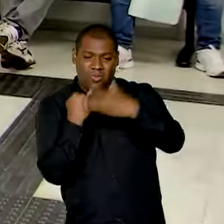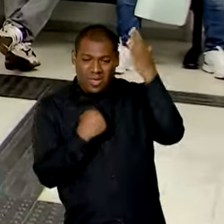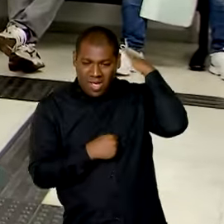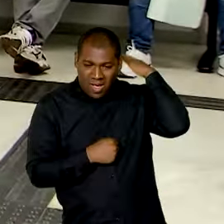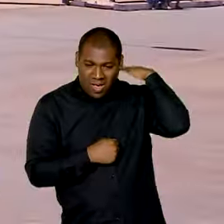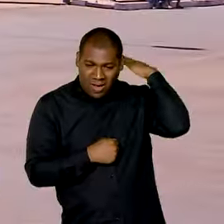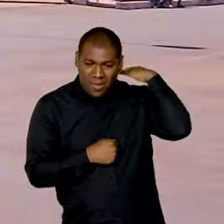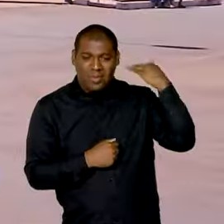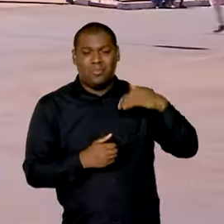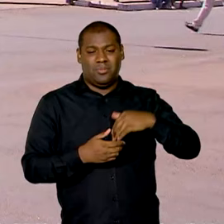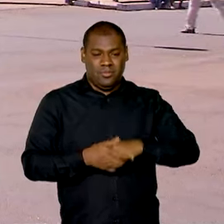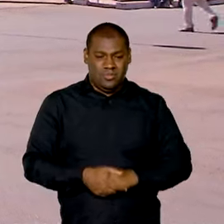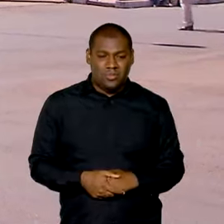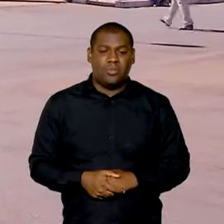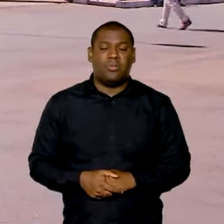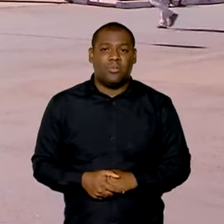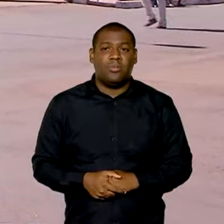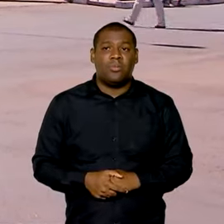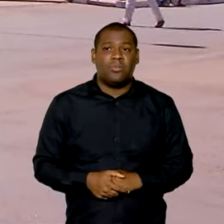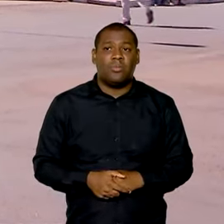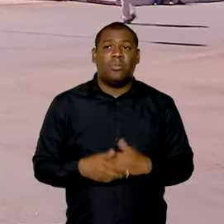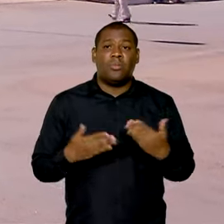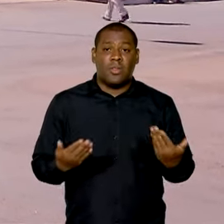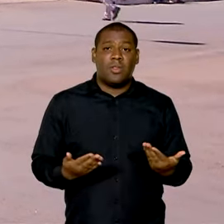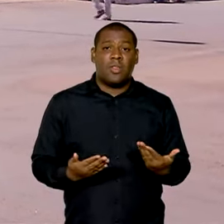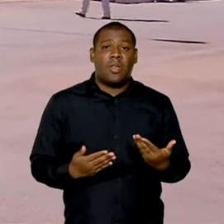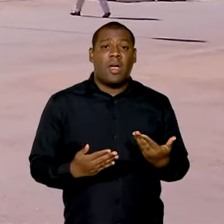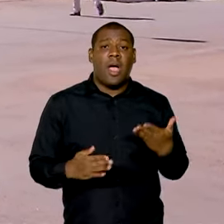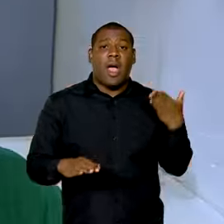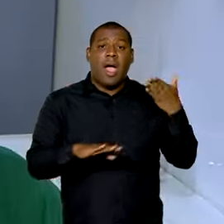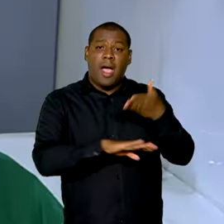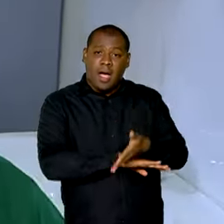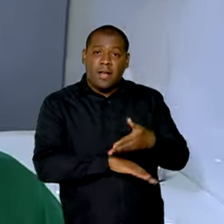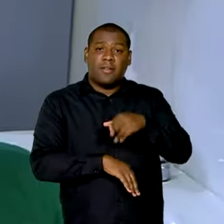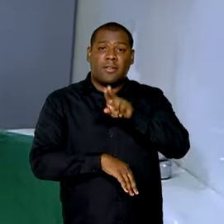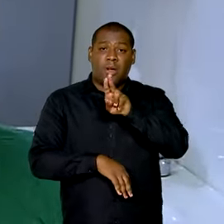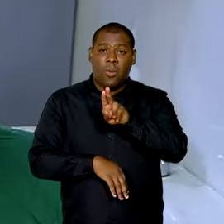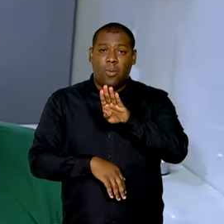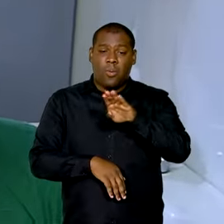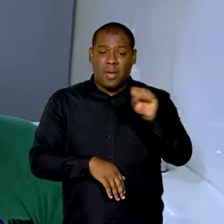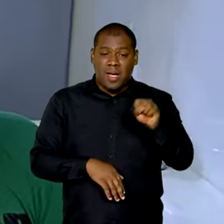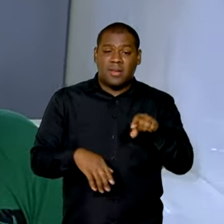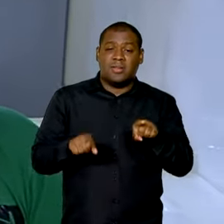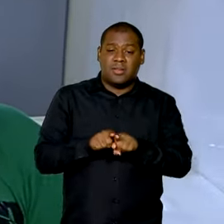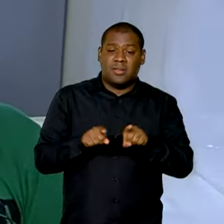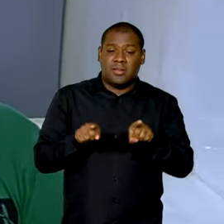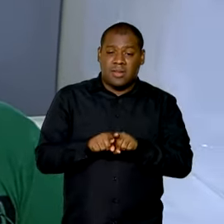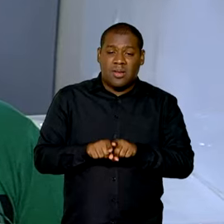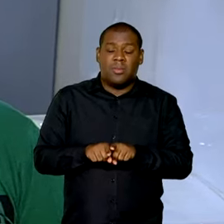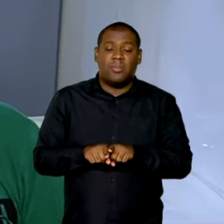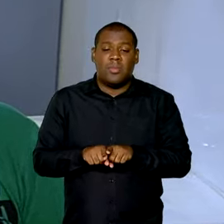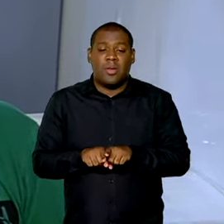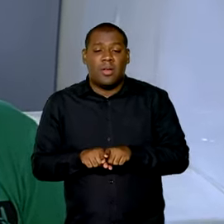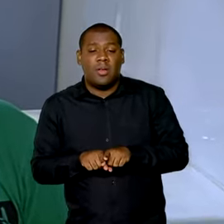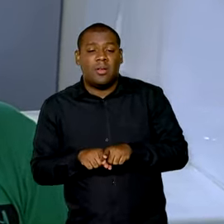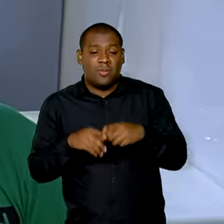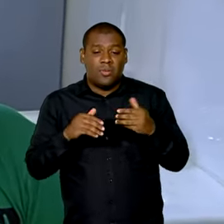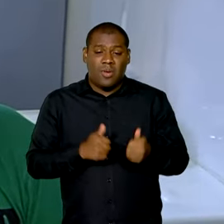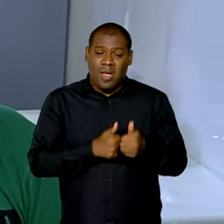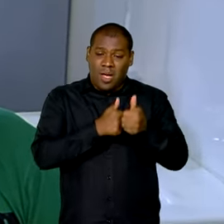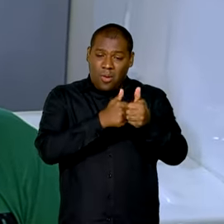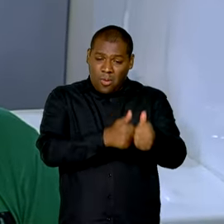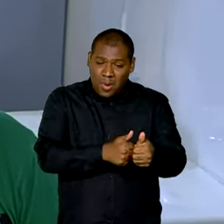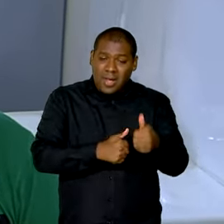a dor lombar. O acesso se dá por meio da atenção básica e o acompanhamento é feito de forma